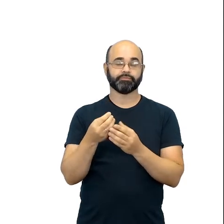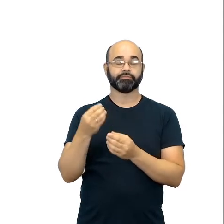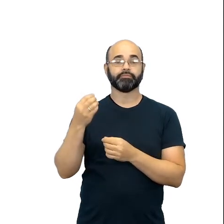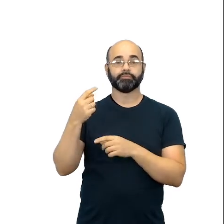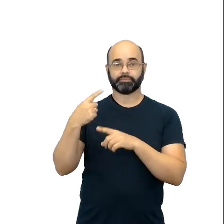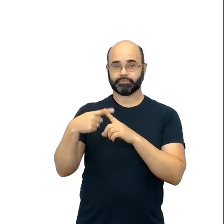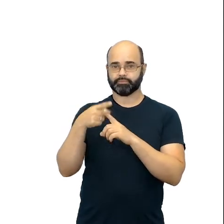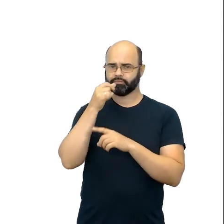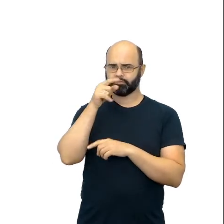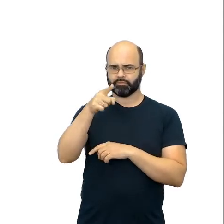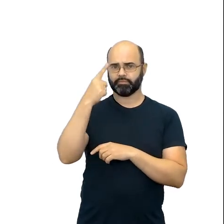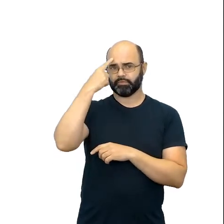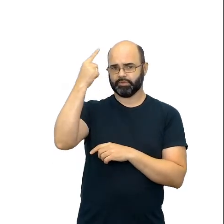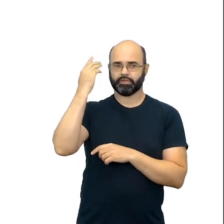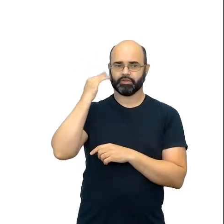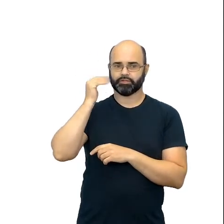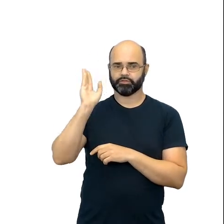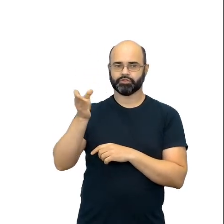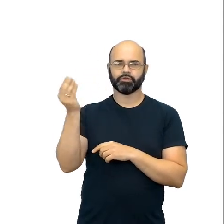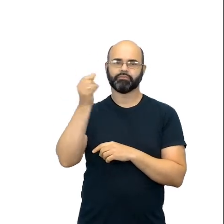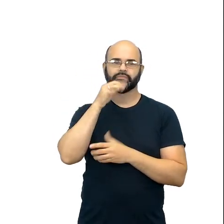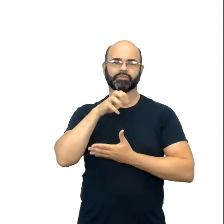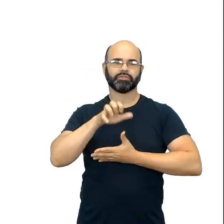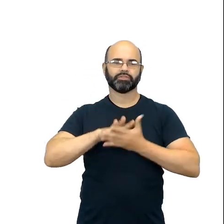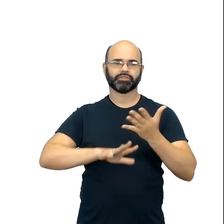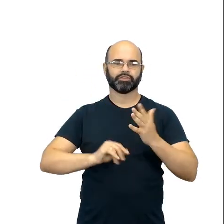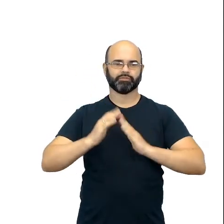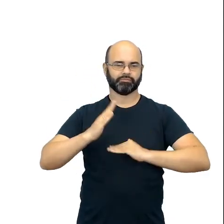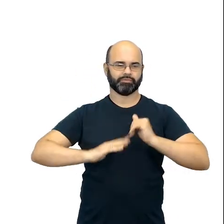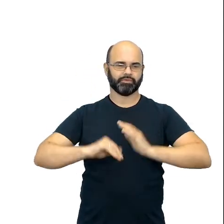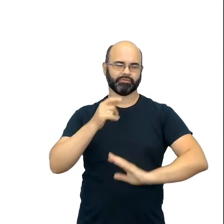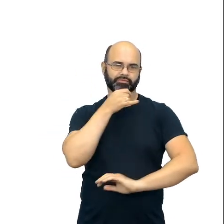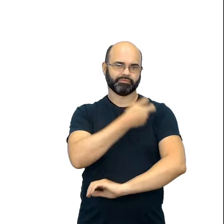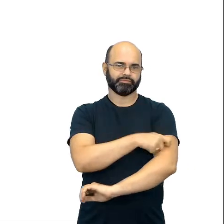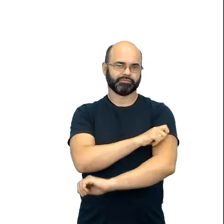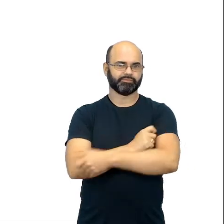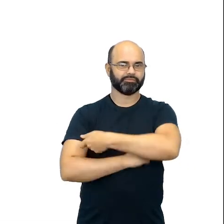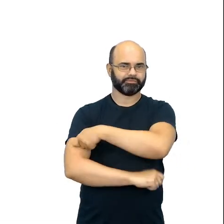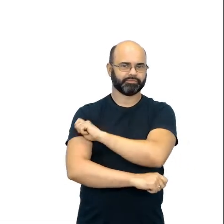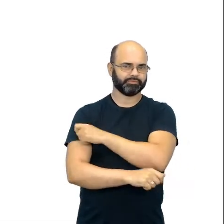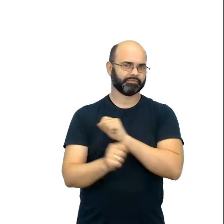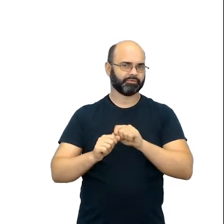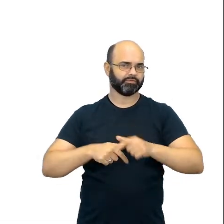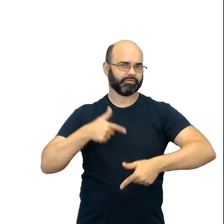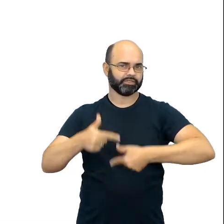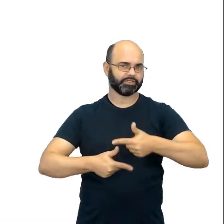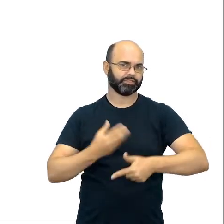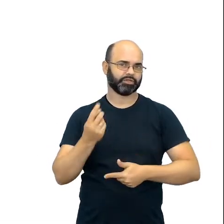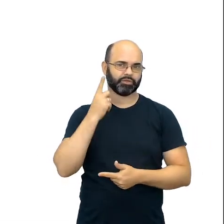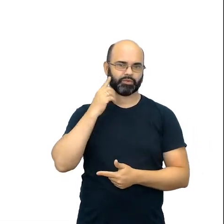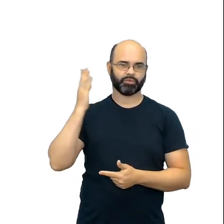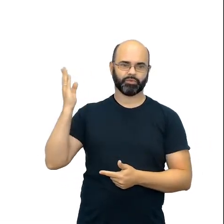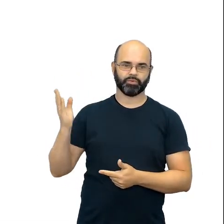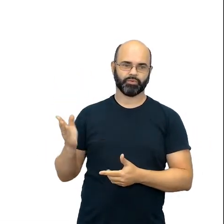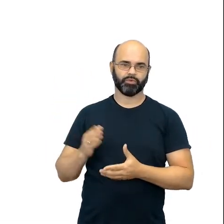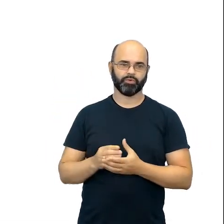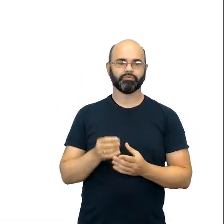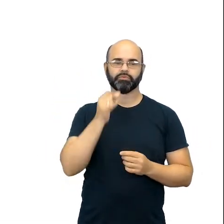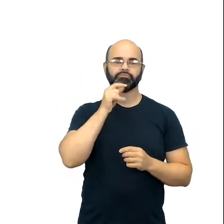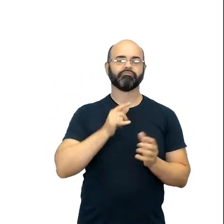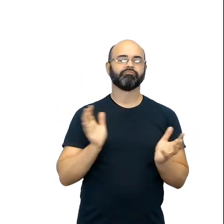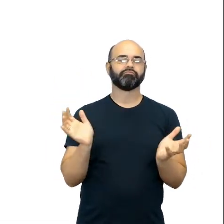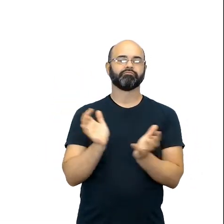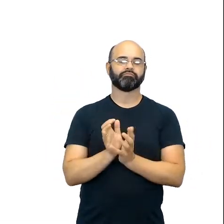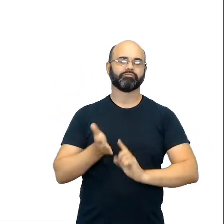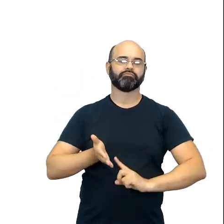já estão, já, né, desde a formação da semana passada, sabendo que esse é o nosso eixo formativo do bimestre. E é importante